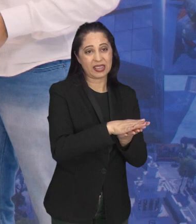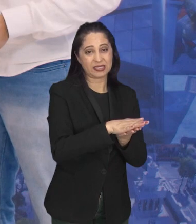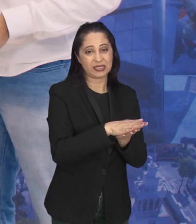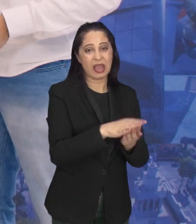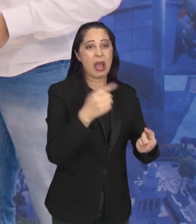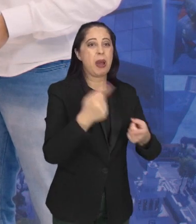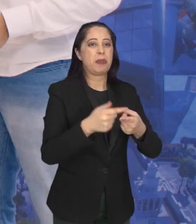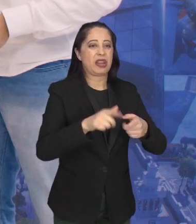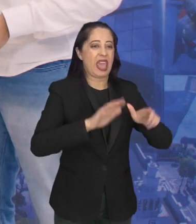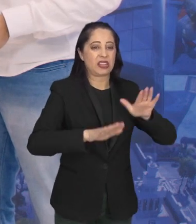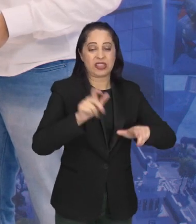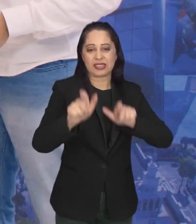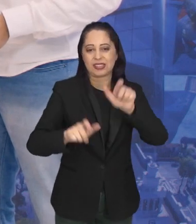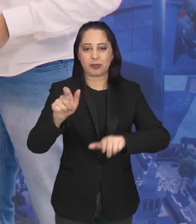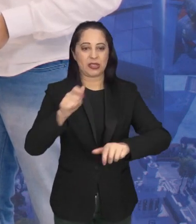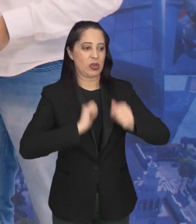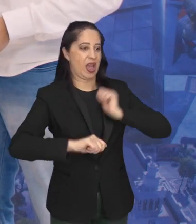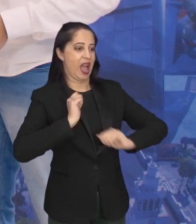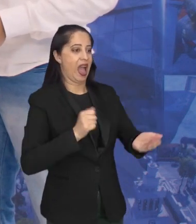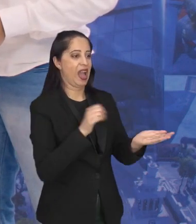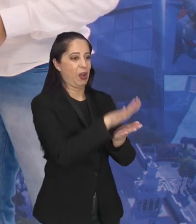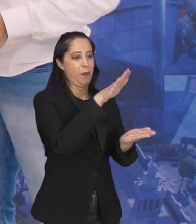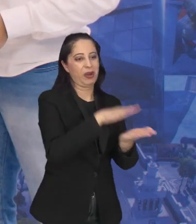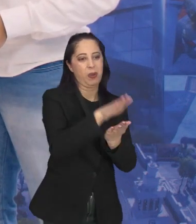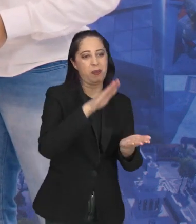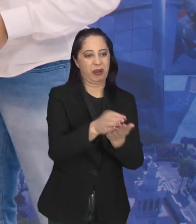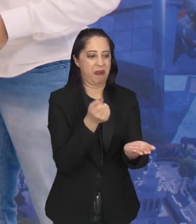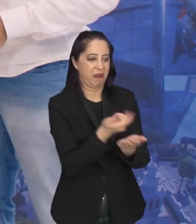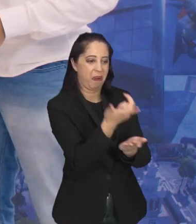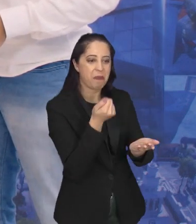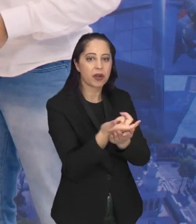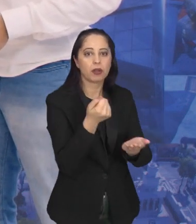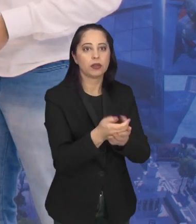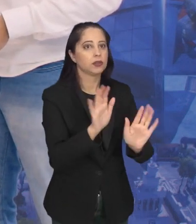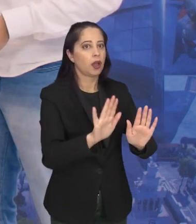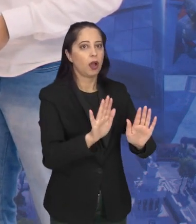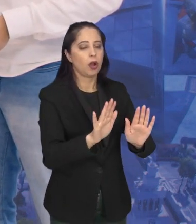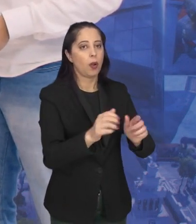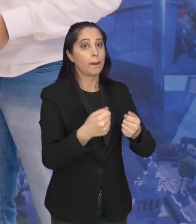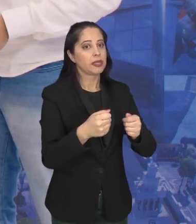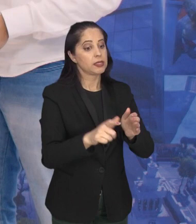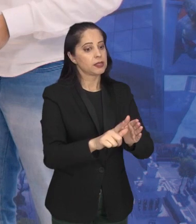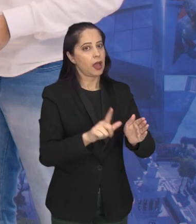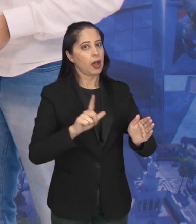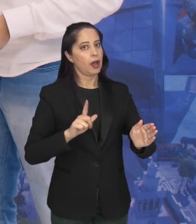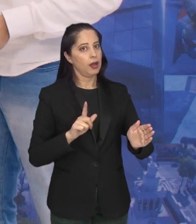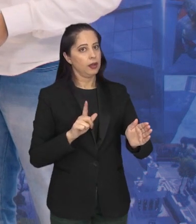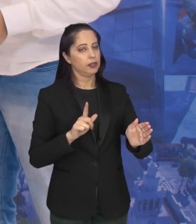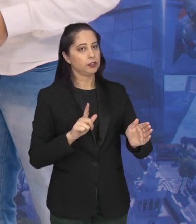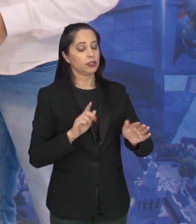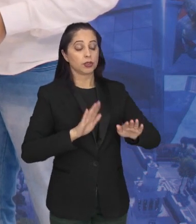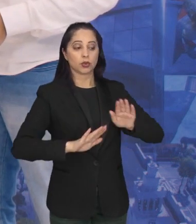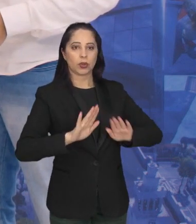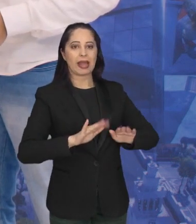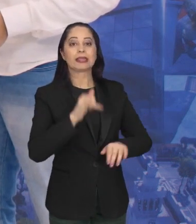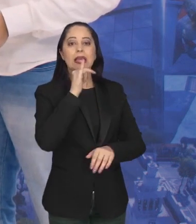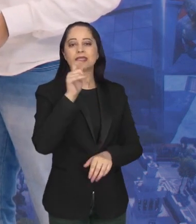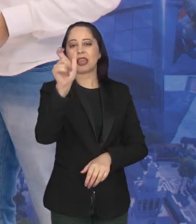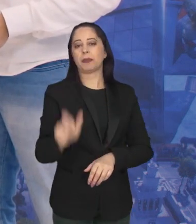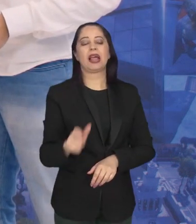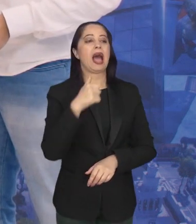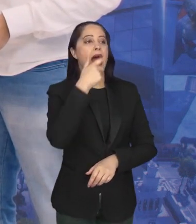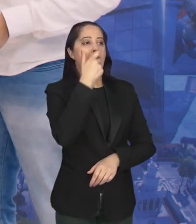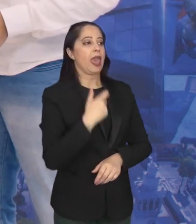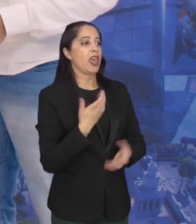às vezes, sim, empolga, sai contratando coisas, comprando coisas. Faça o mínimo necessário. Eu já vi gente, por